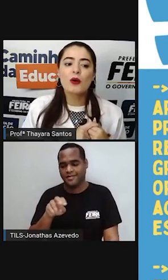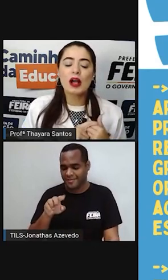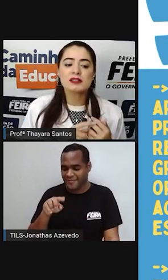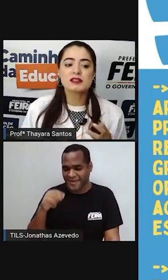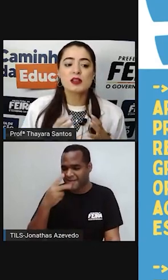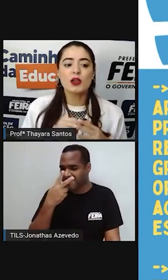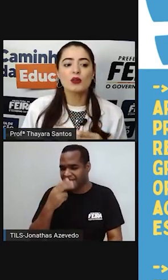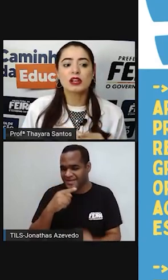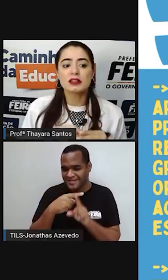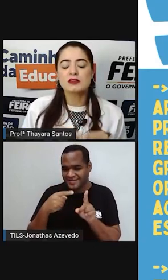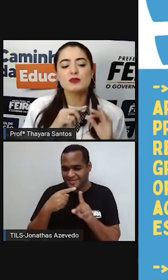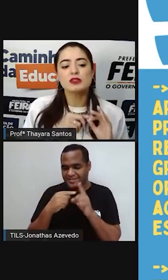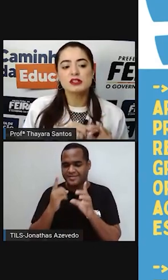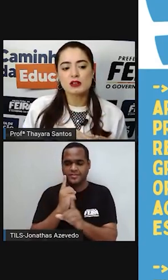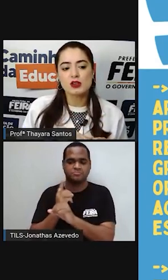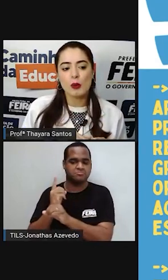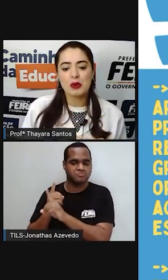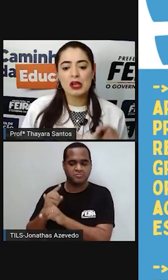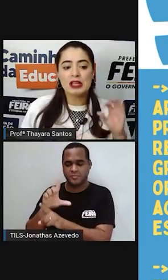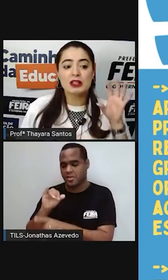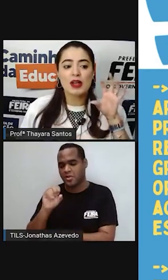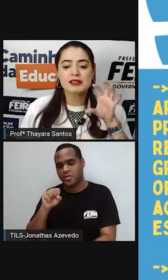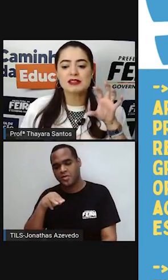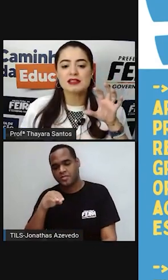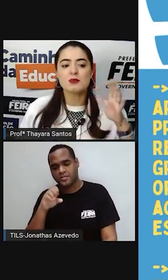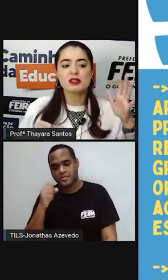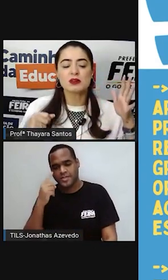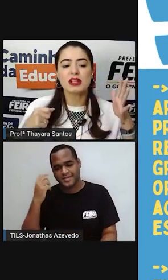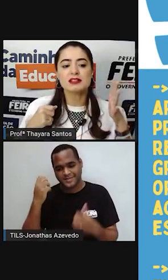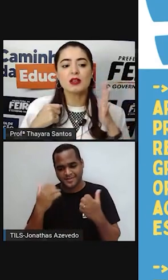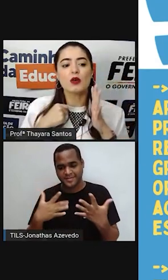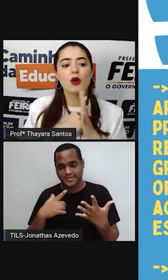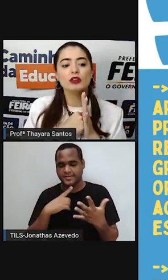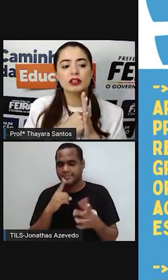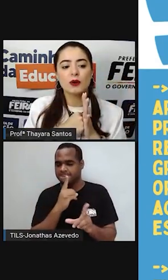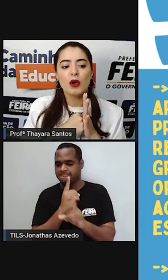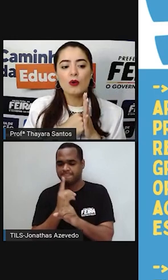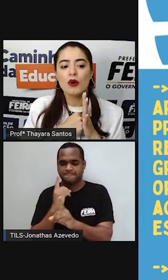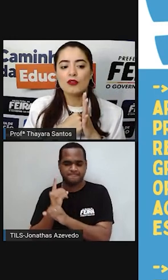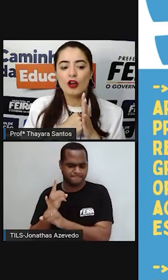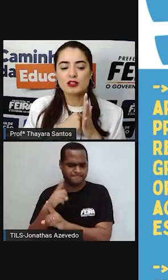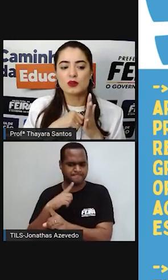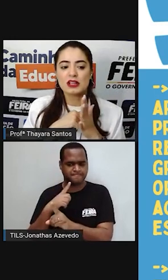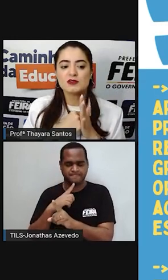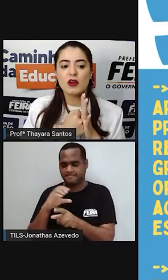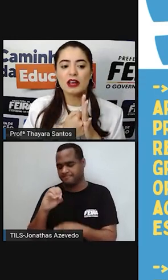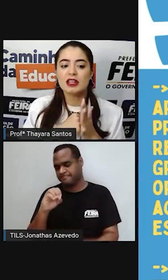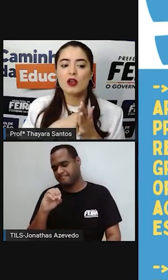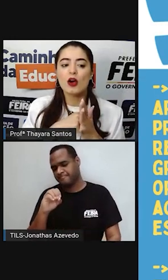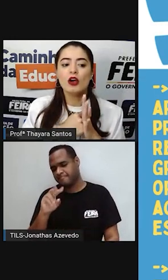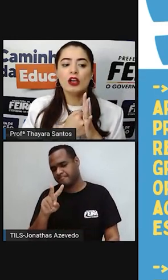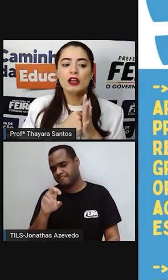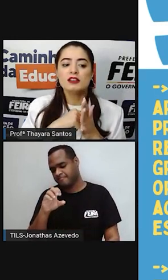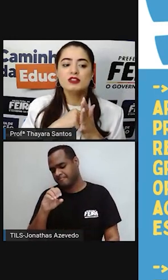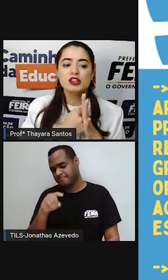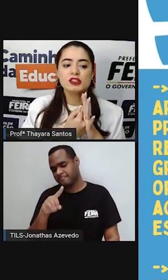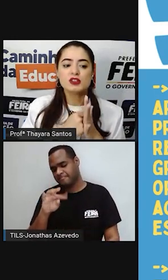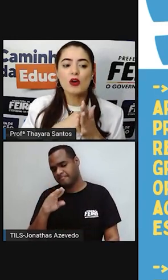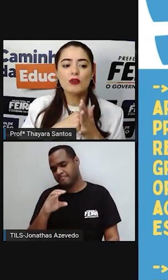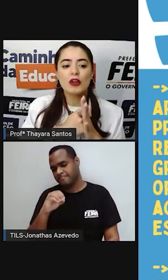com as que são encontradas no lisossomo. Então, essas enzimas, quando elas encontram o ovócito, elas vão ali, ó,